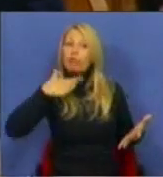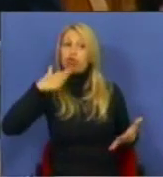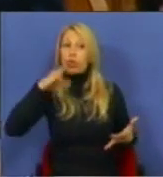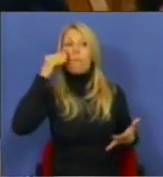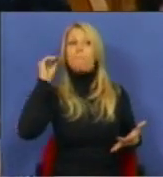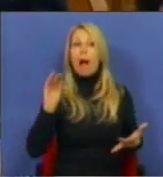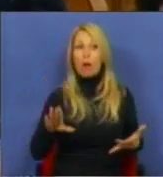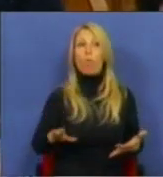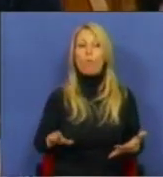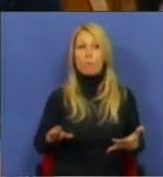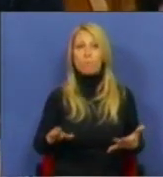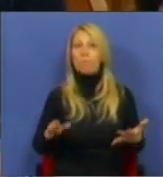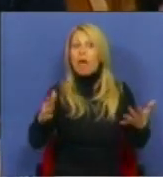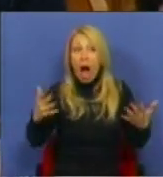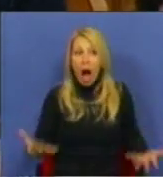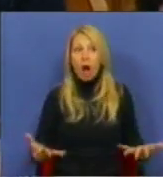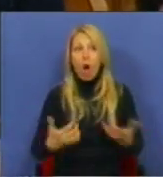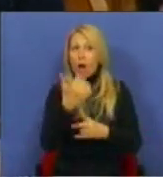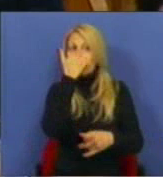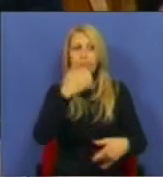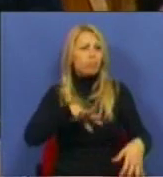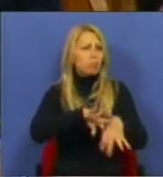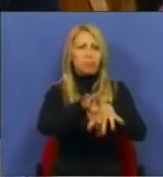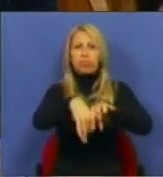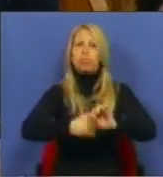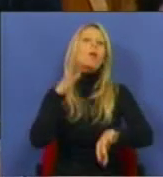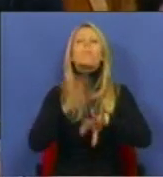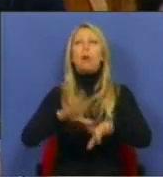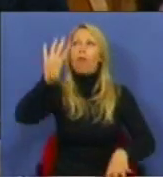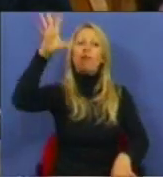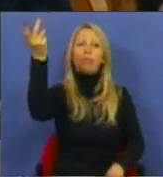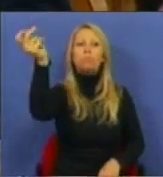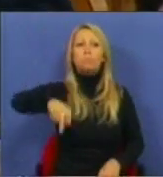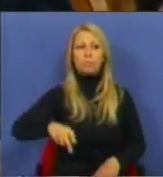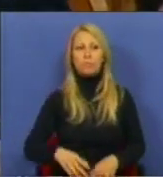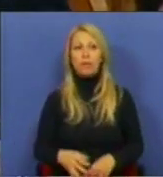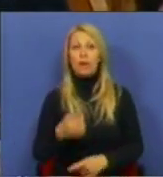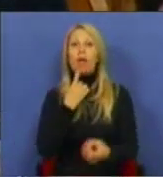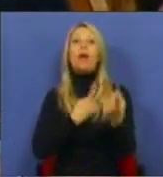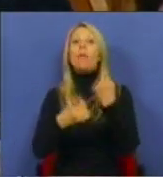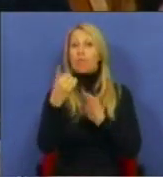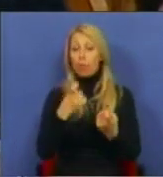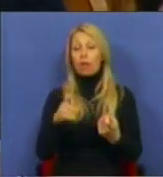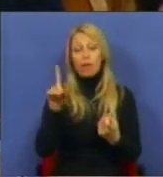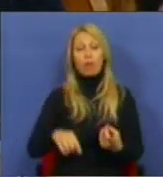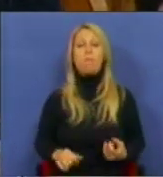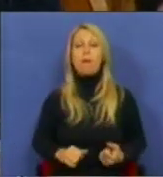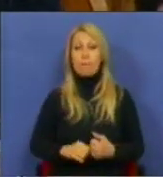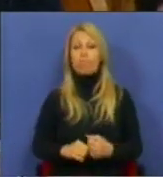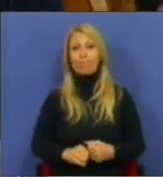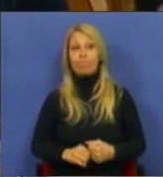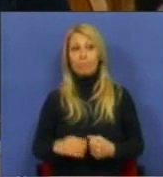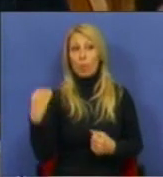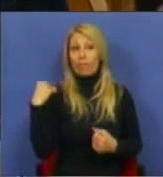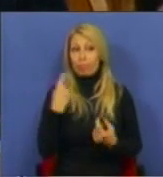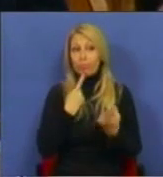e que tinham sido totalmente destruídos em resultado das intempérios. Perguntavam-nos deles, precisamente,